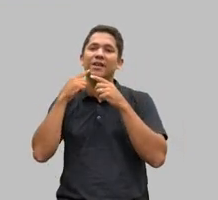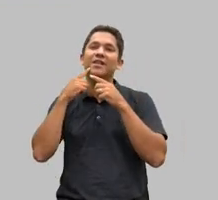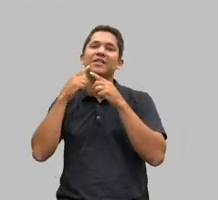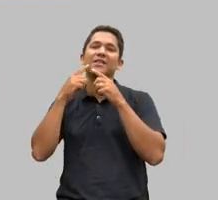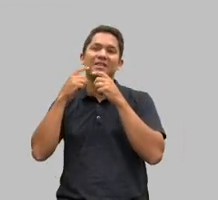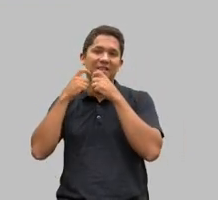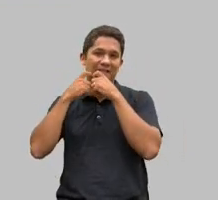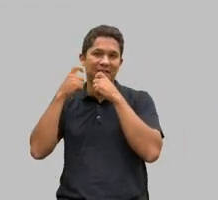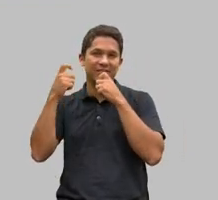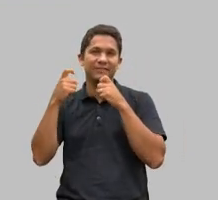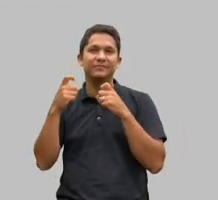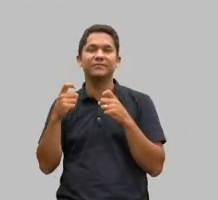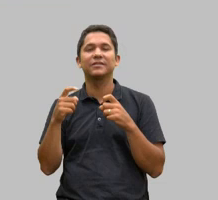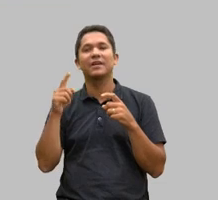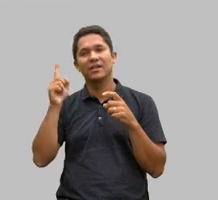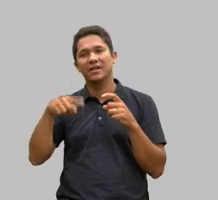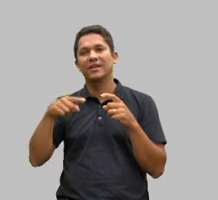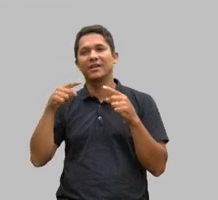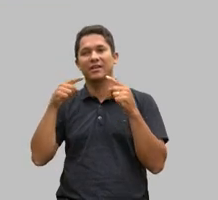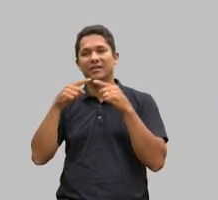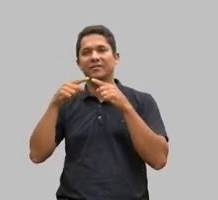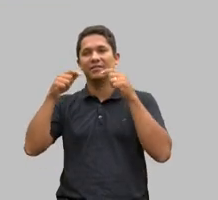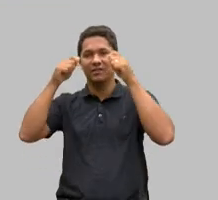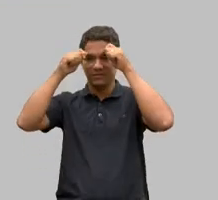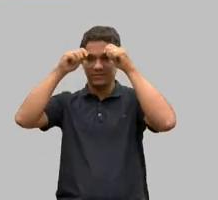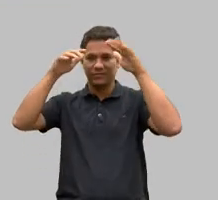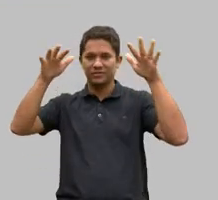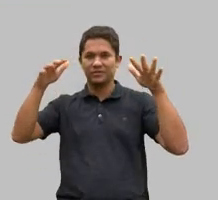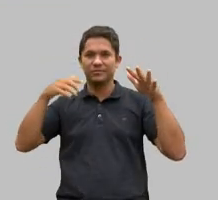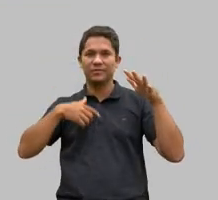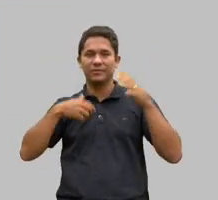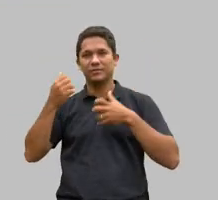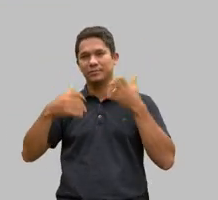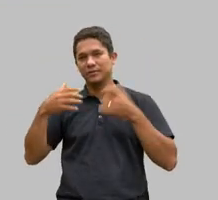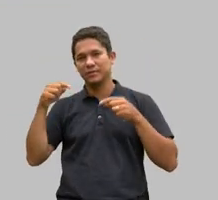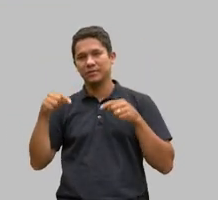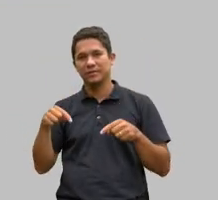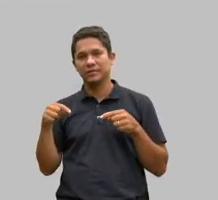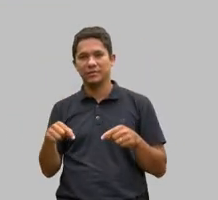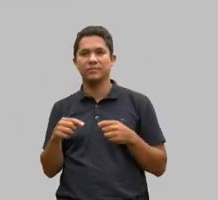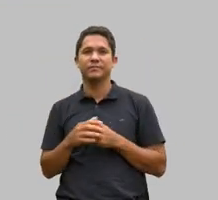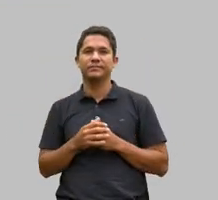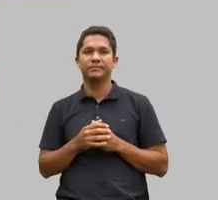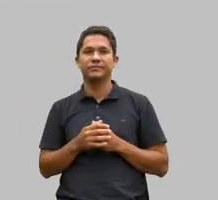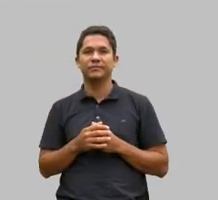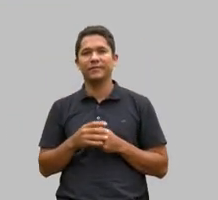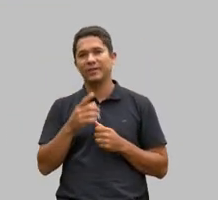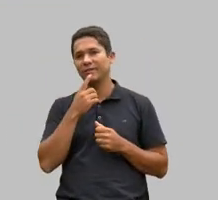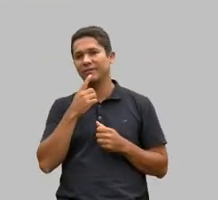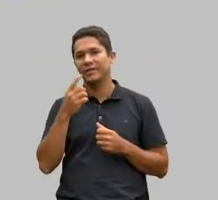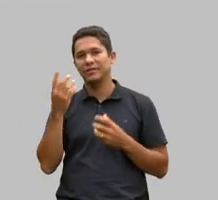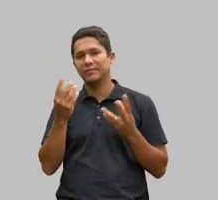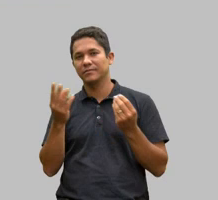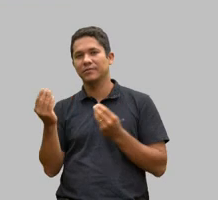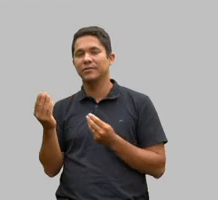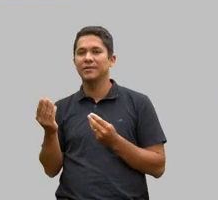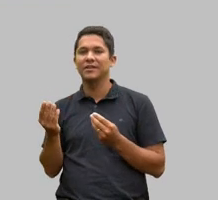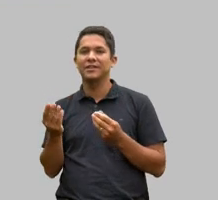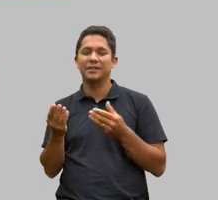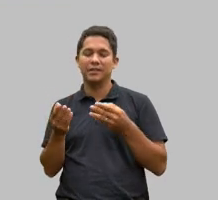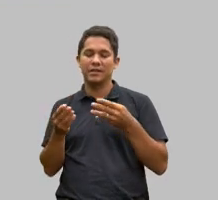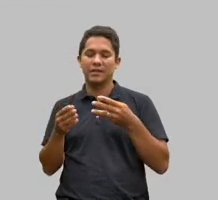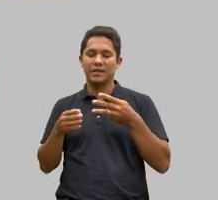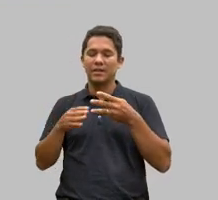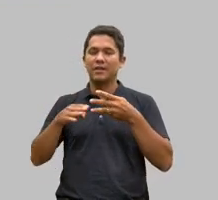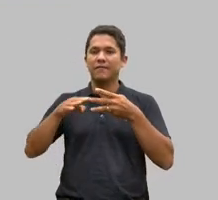é o autismo que eu falo aqui na página eu não eu não falo mais muito a respeito de níveis porque eu já me